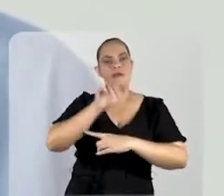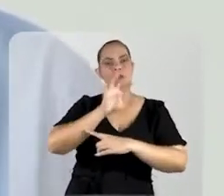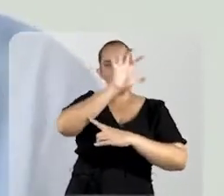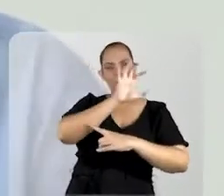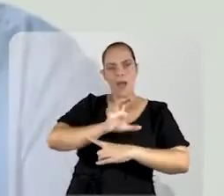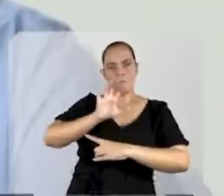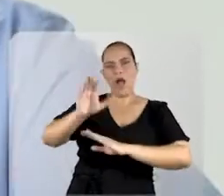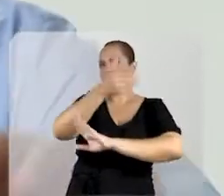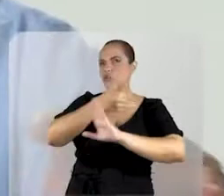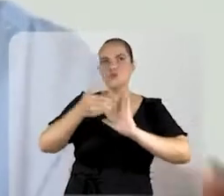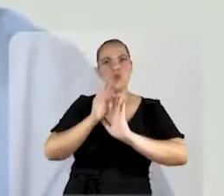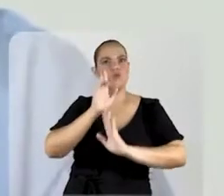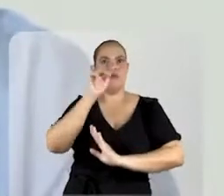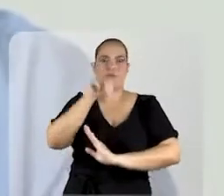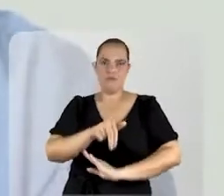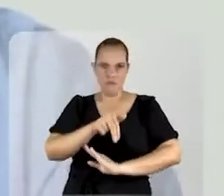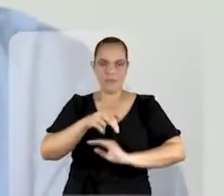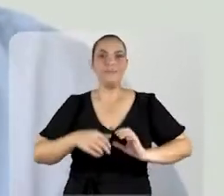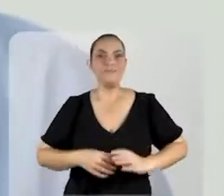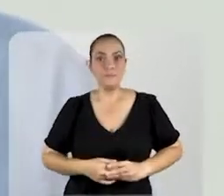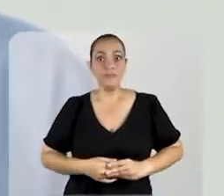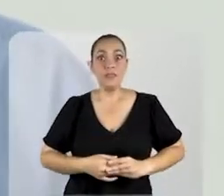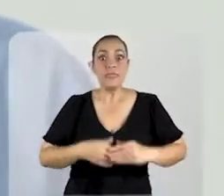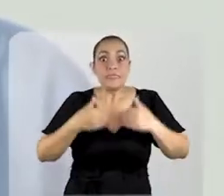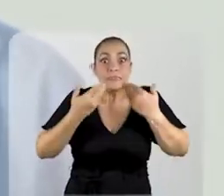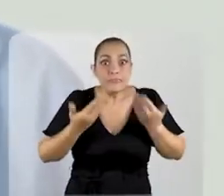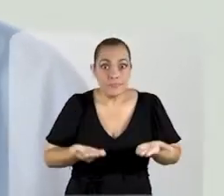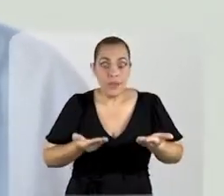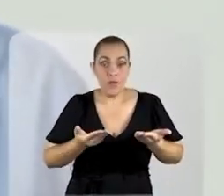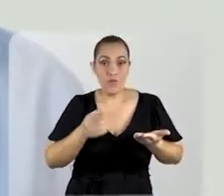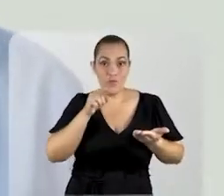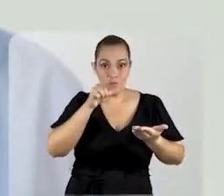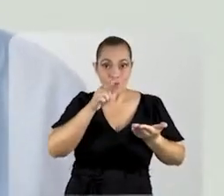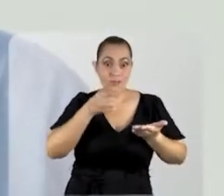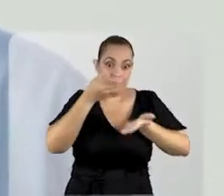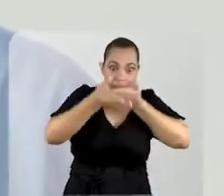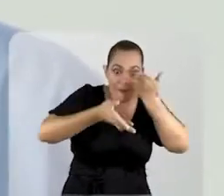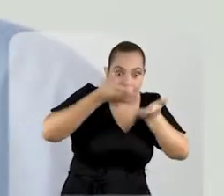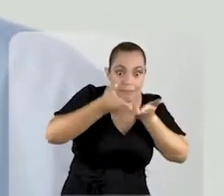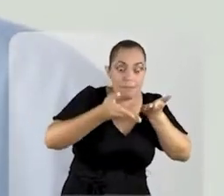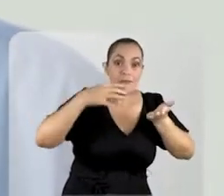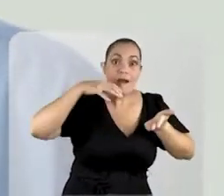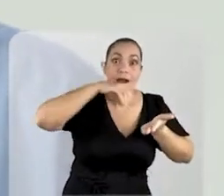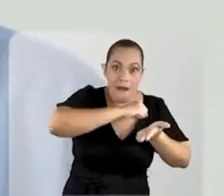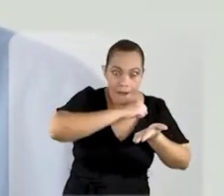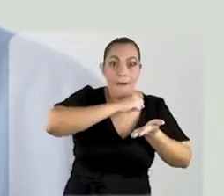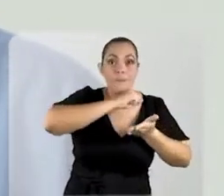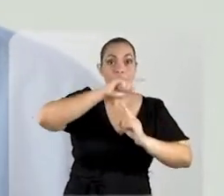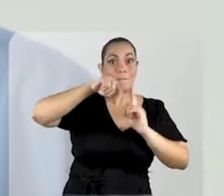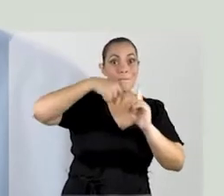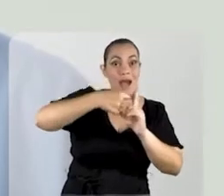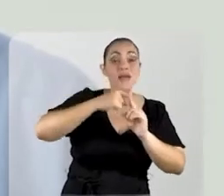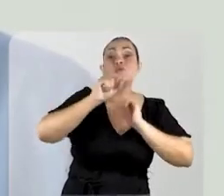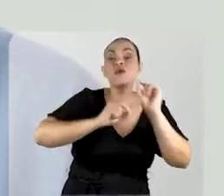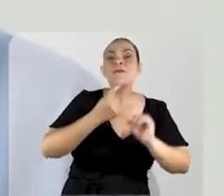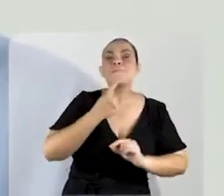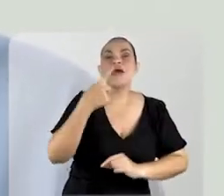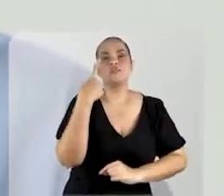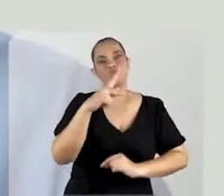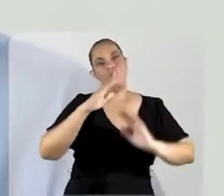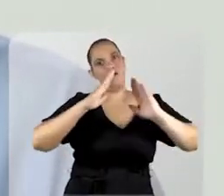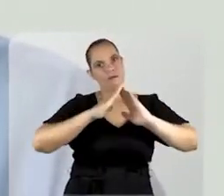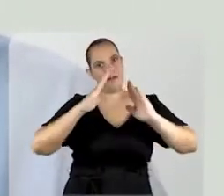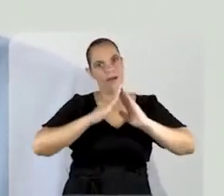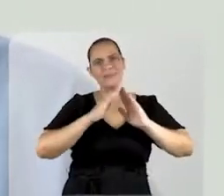UPA em cada micro região do Rio Grande do Norte. Fazendo isso, além do atendimento ágil e próximo de